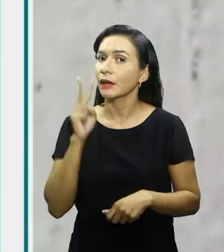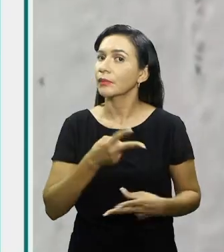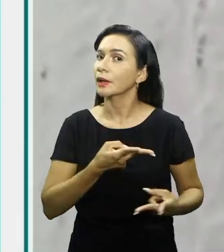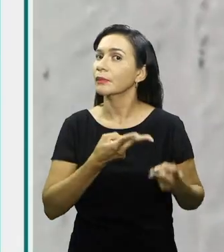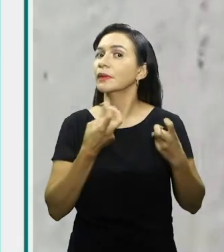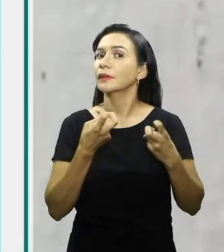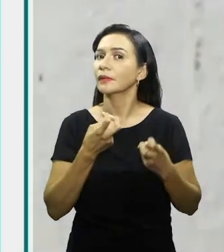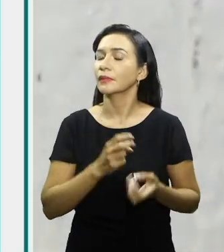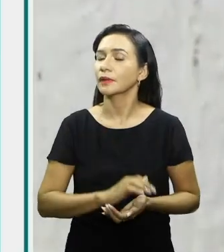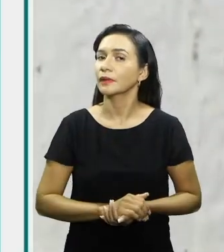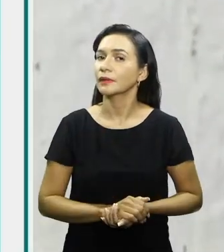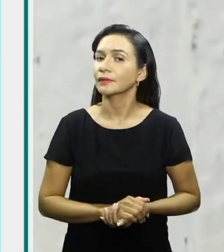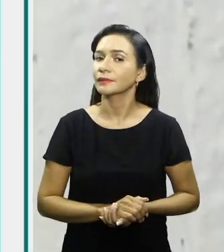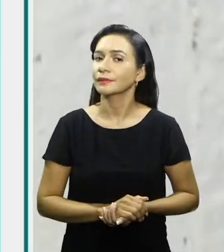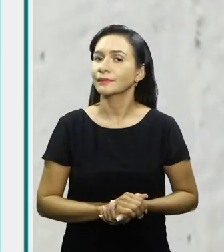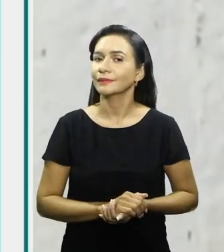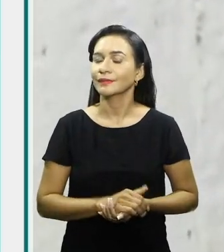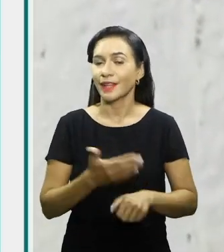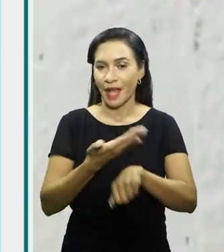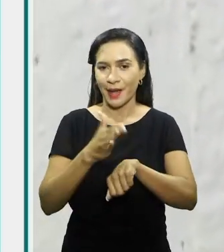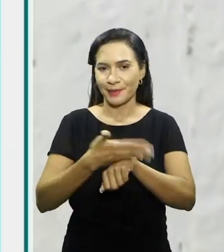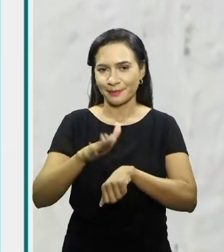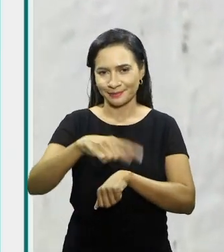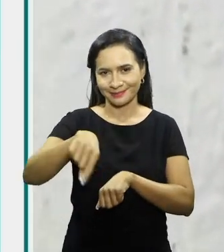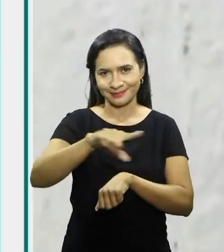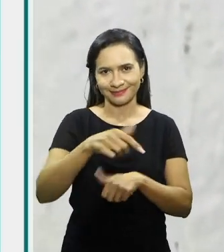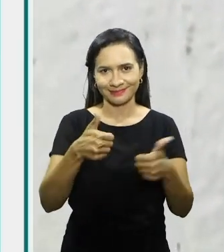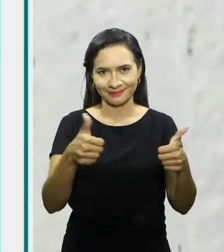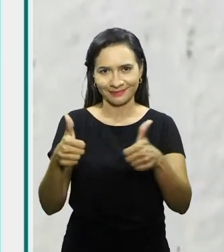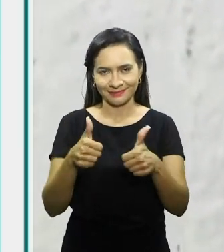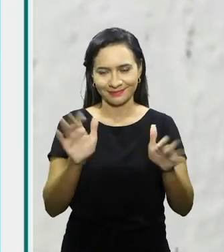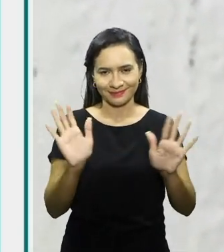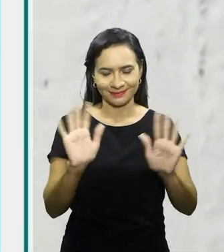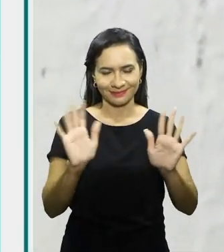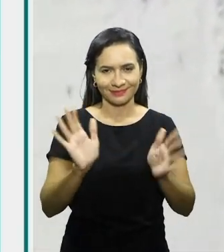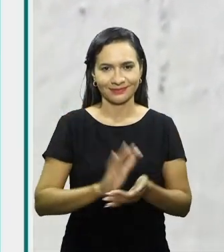seu pescoço. Certo, pessoal? Uma boa prática a todos e boa sorte.